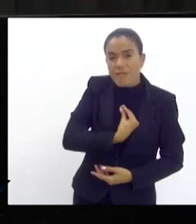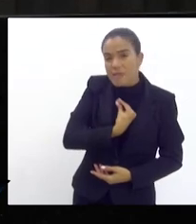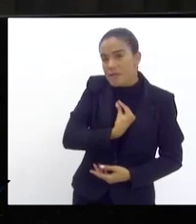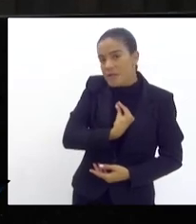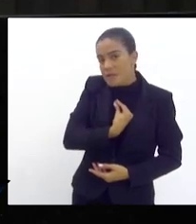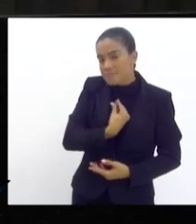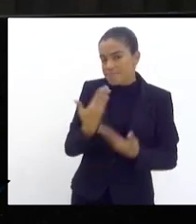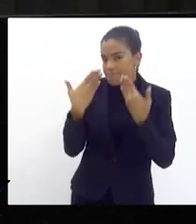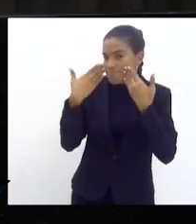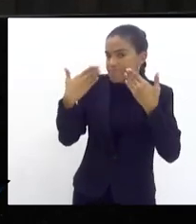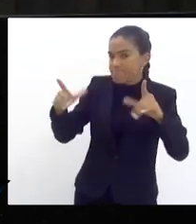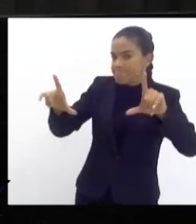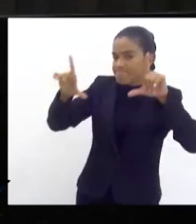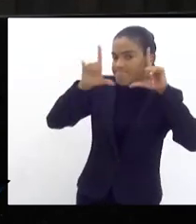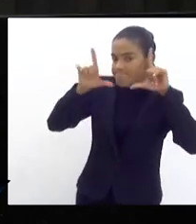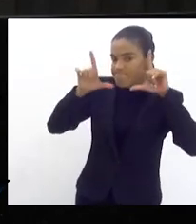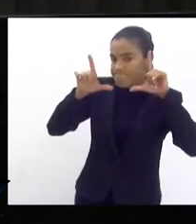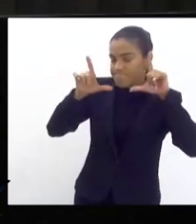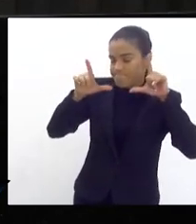isso nobre deputado